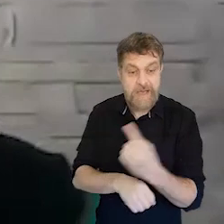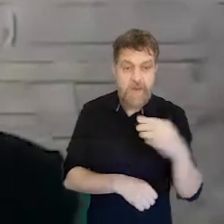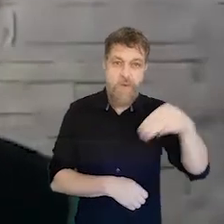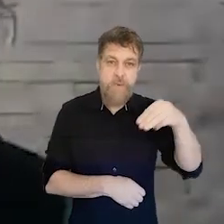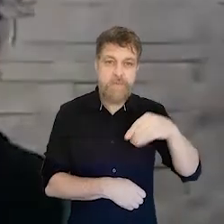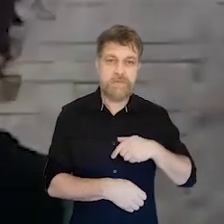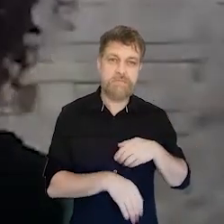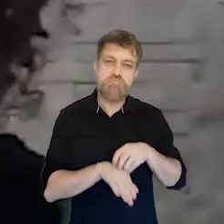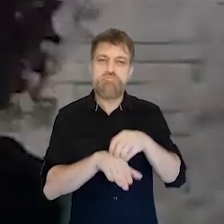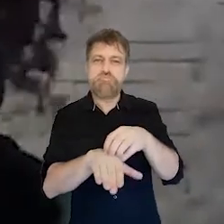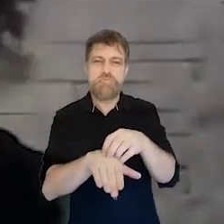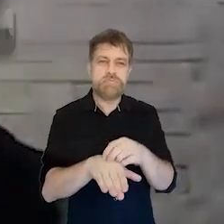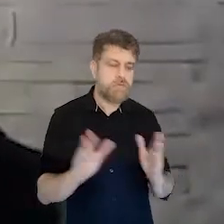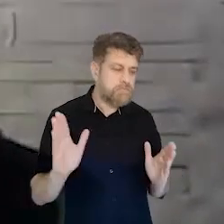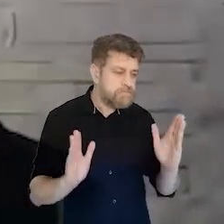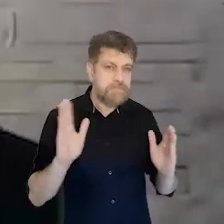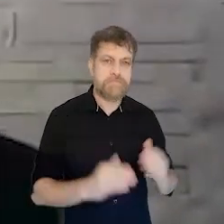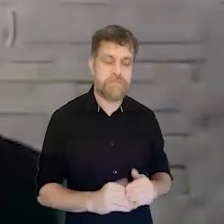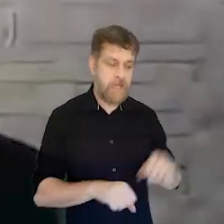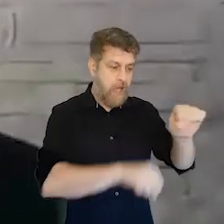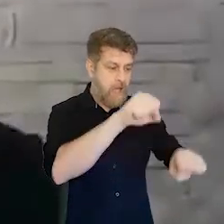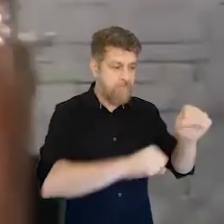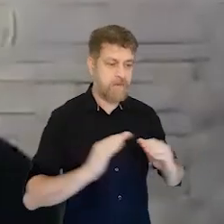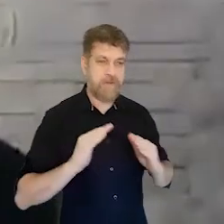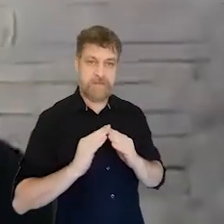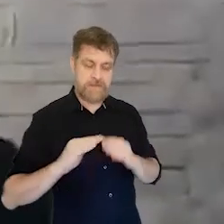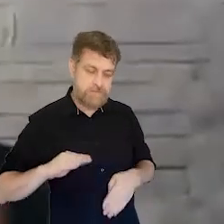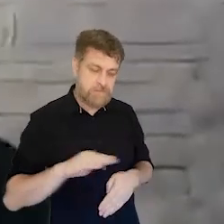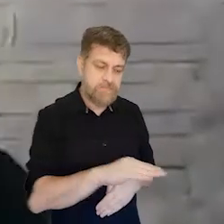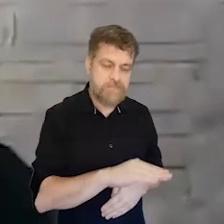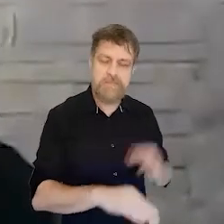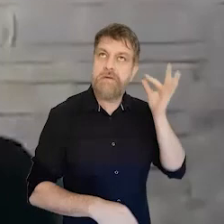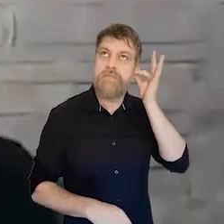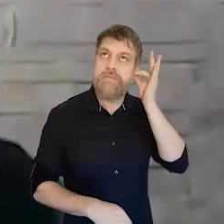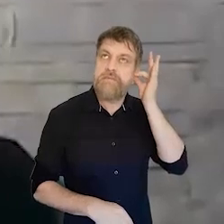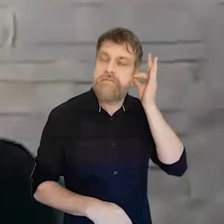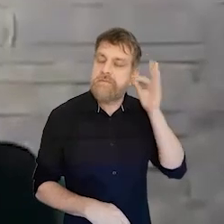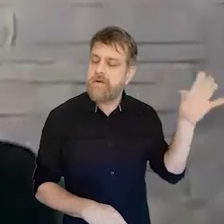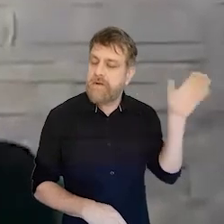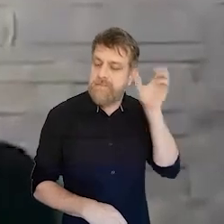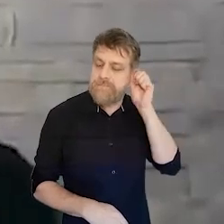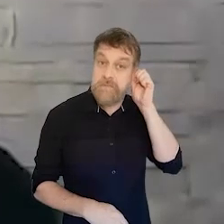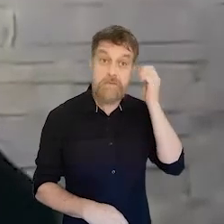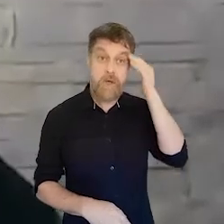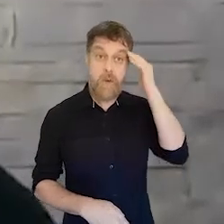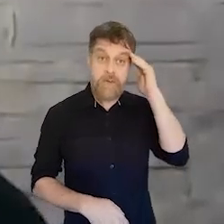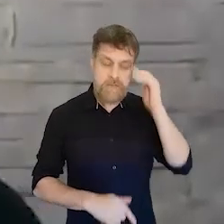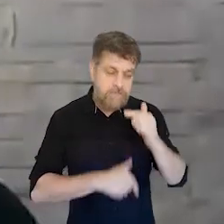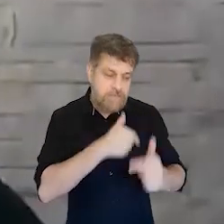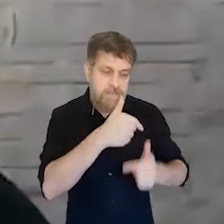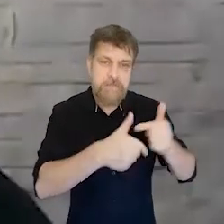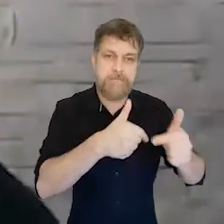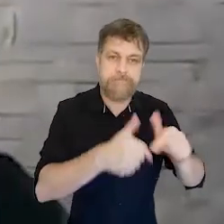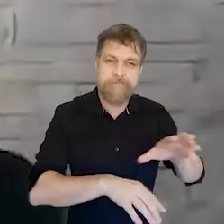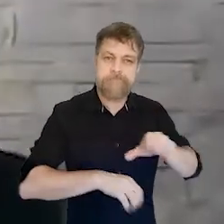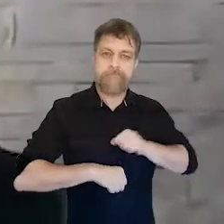transporte entre a casa e a fábrica. Vocês vão pôr um fone de ouvido, vão ter tempo de se desenvolver e trabalhar com uma coisa que importante